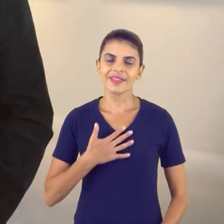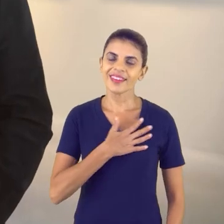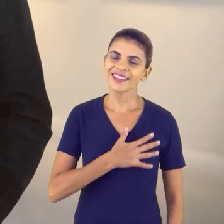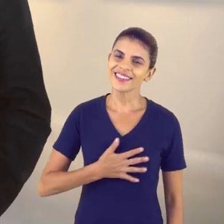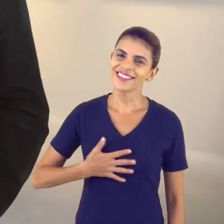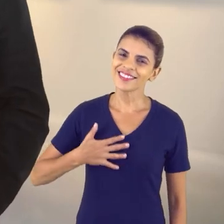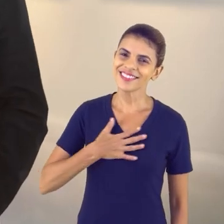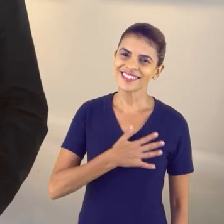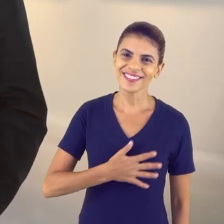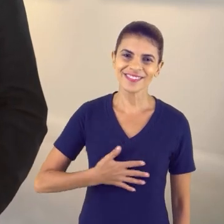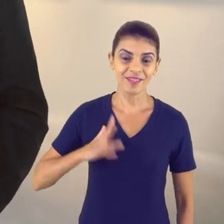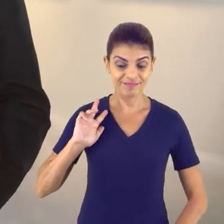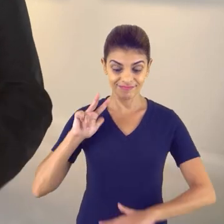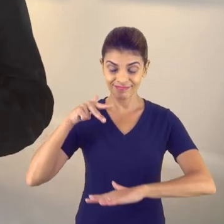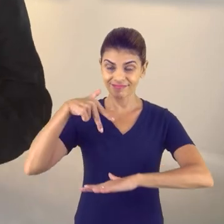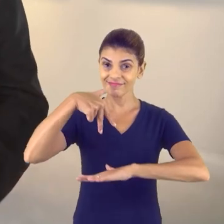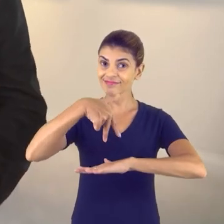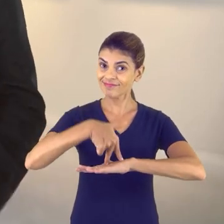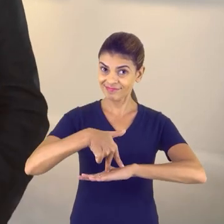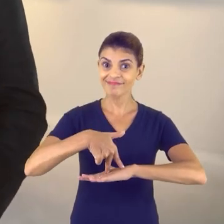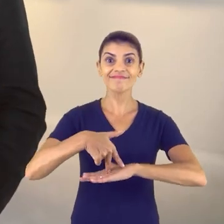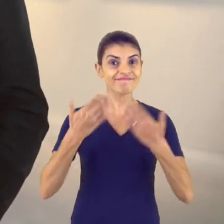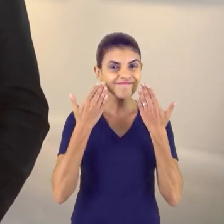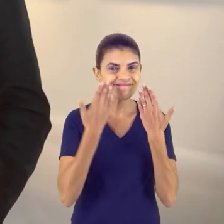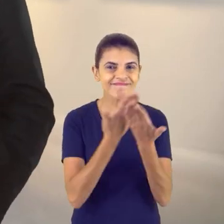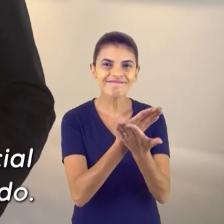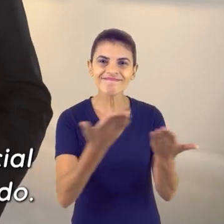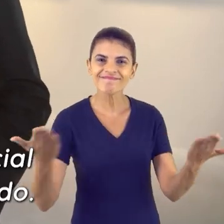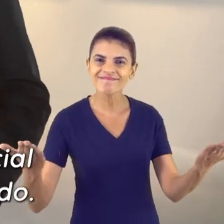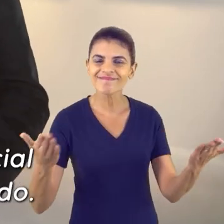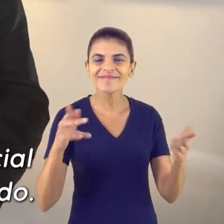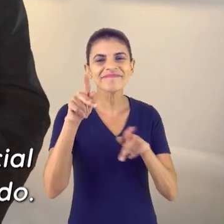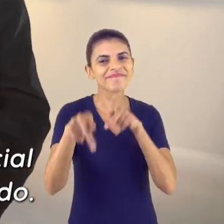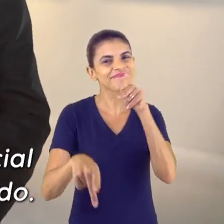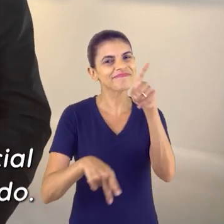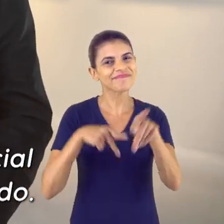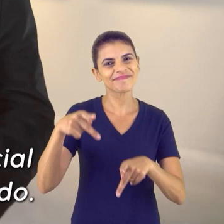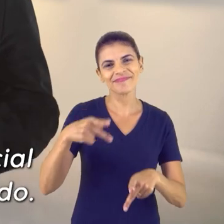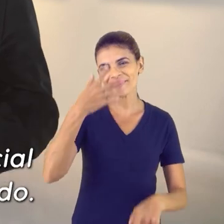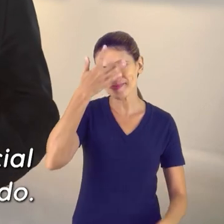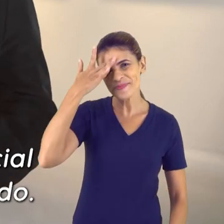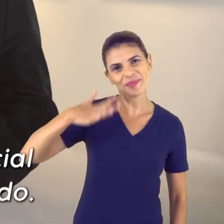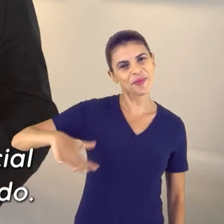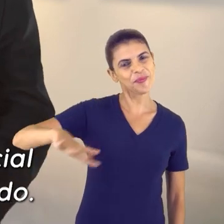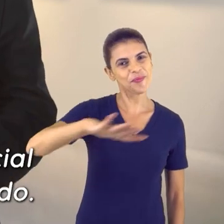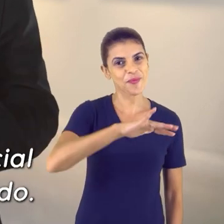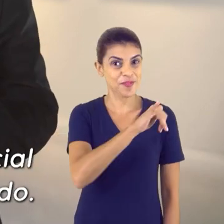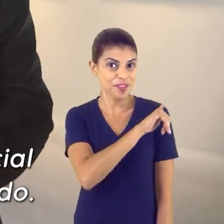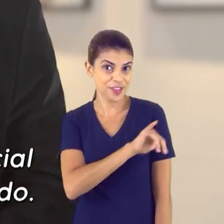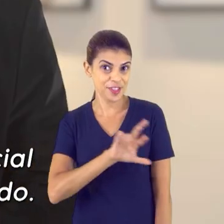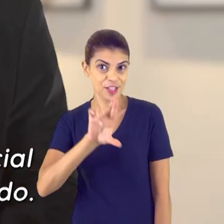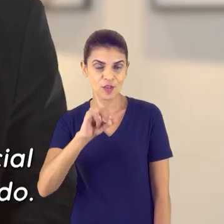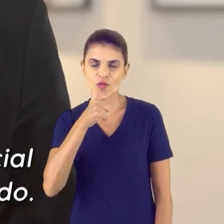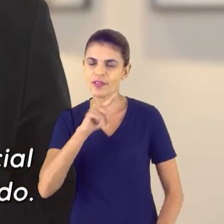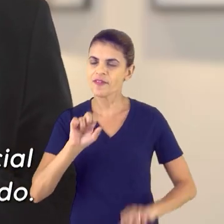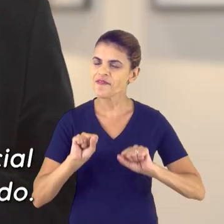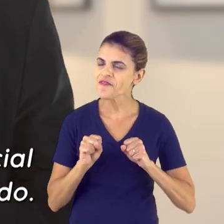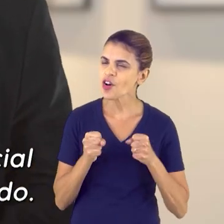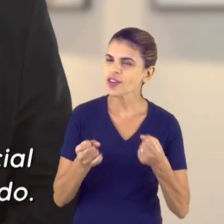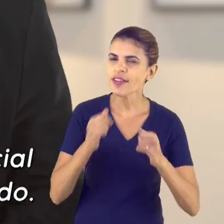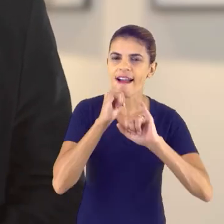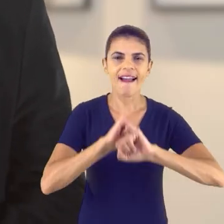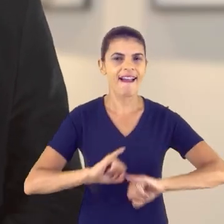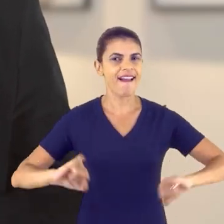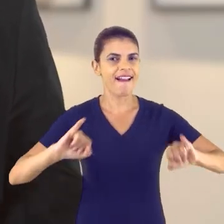Somos um partido que tem compromisso com o desenvolvimento social e econômico do nosso